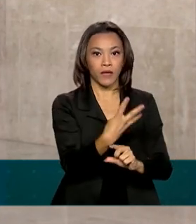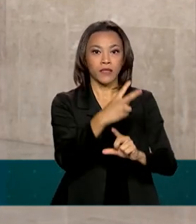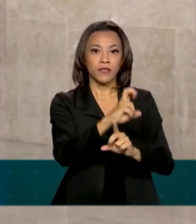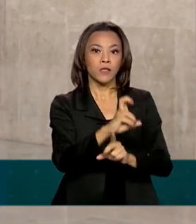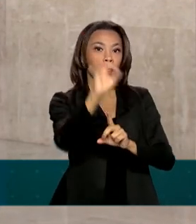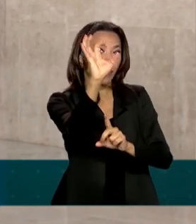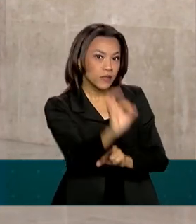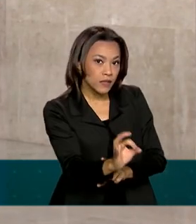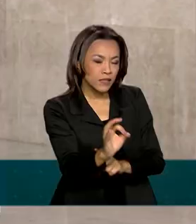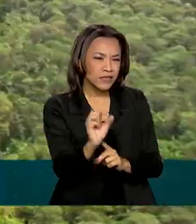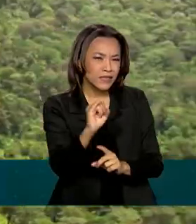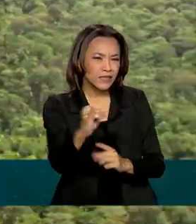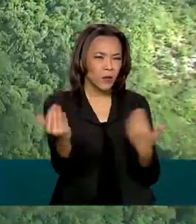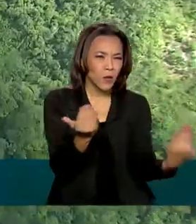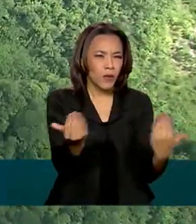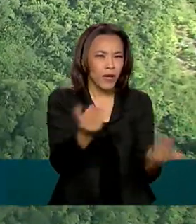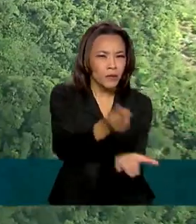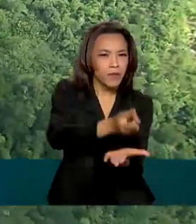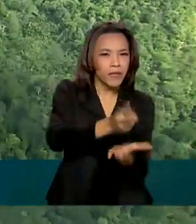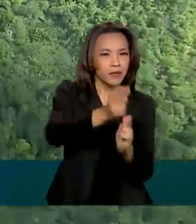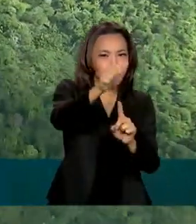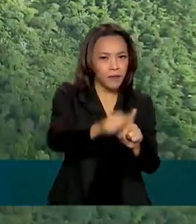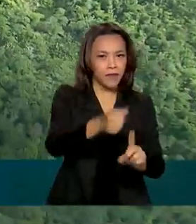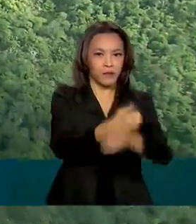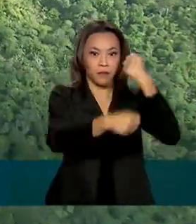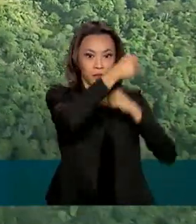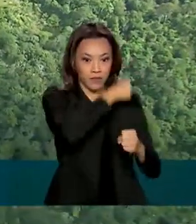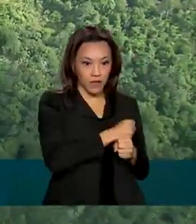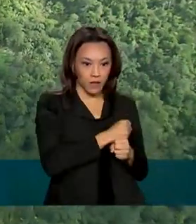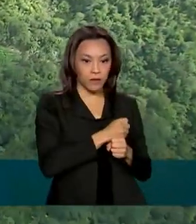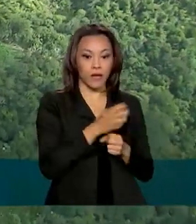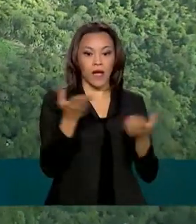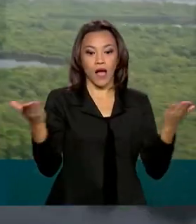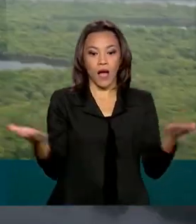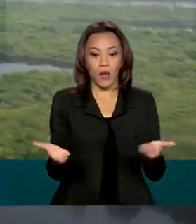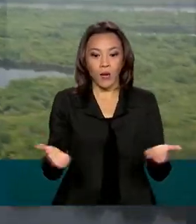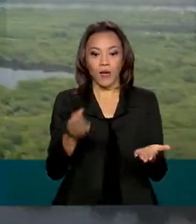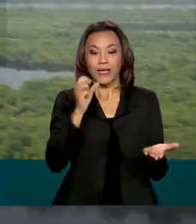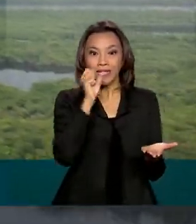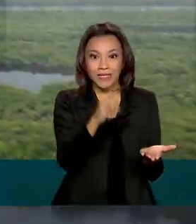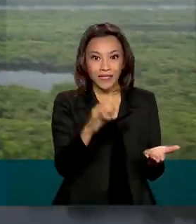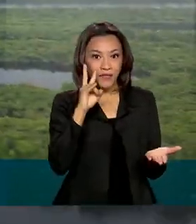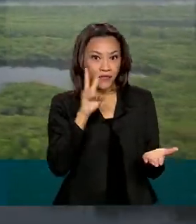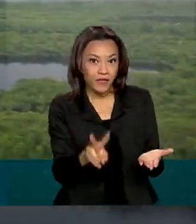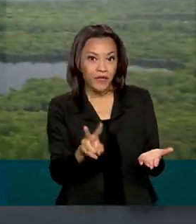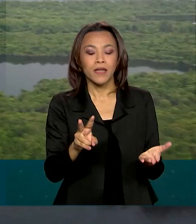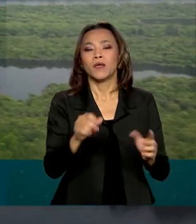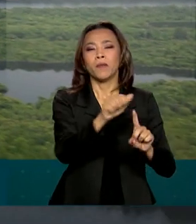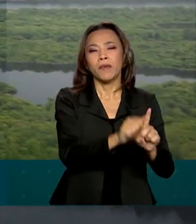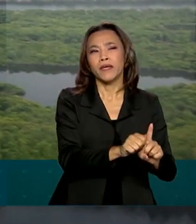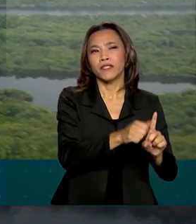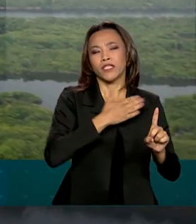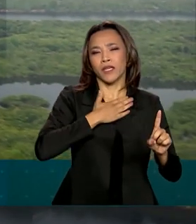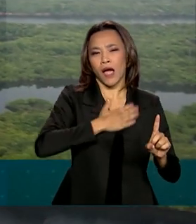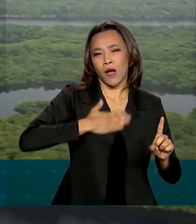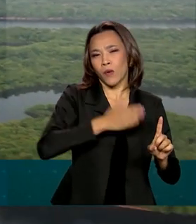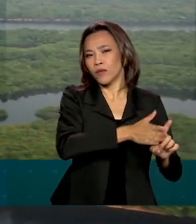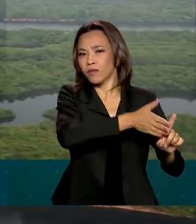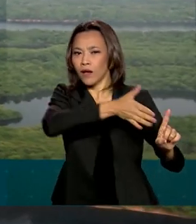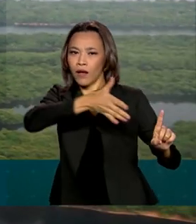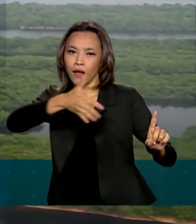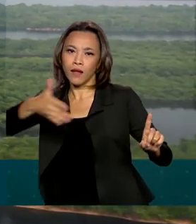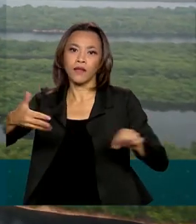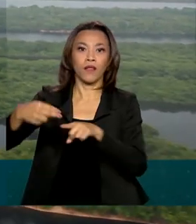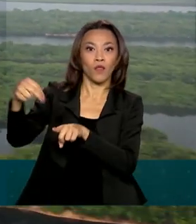se comparado com o mesmo mês de novembro no ano passado. Agora, se você for ver, em relação a agosto, de agosto a novembro, a redução